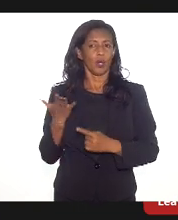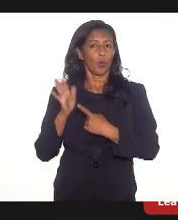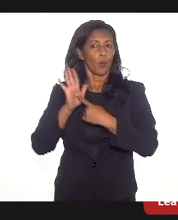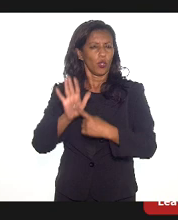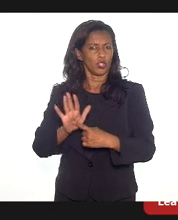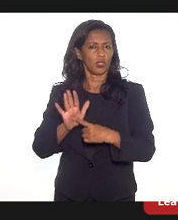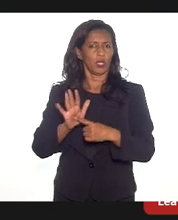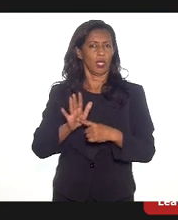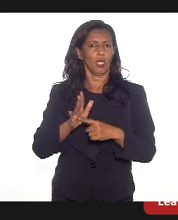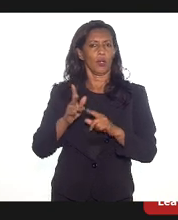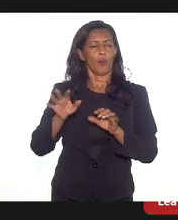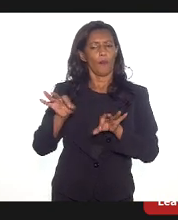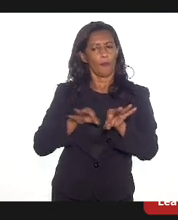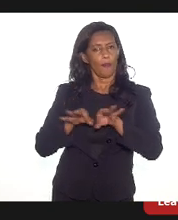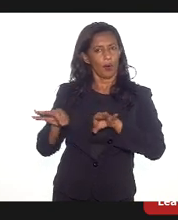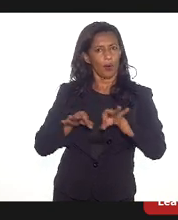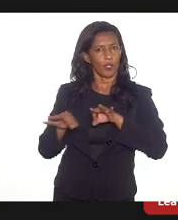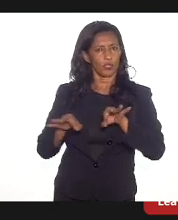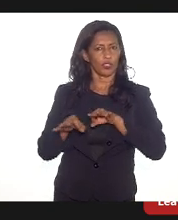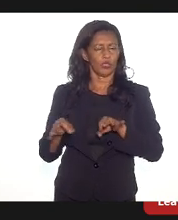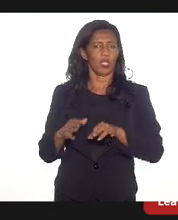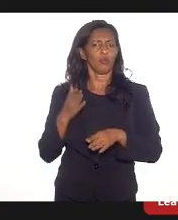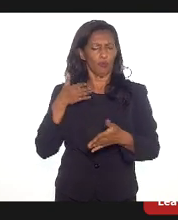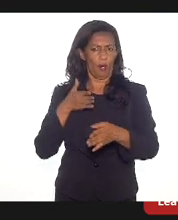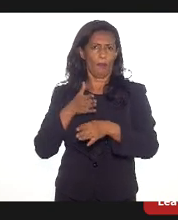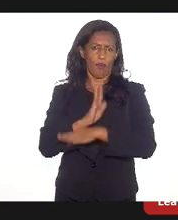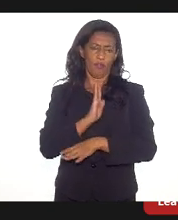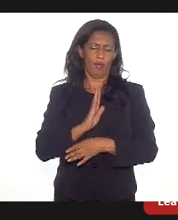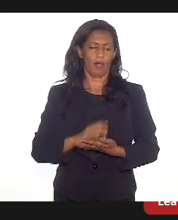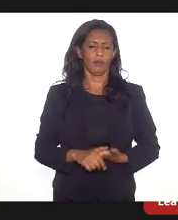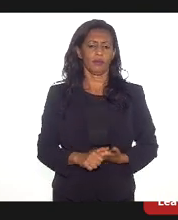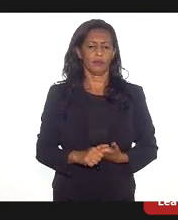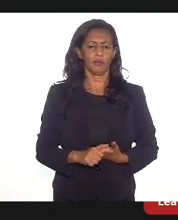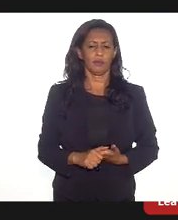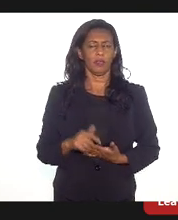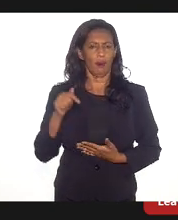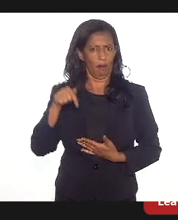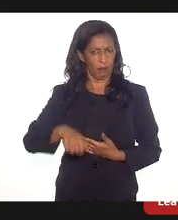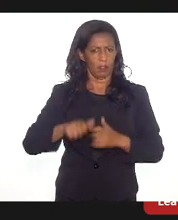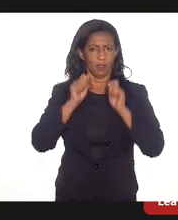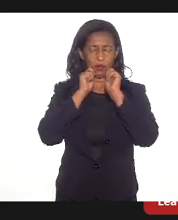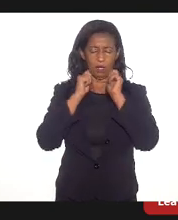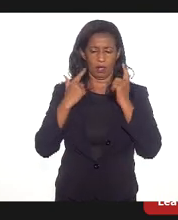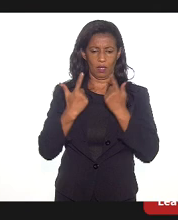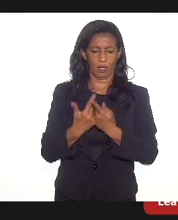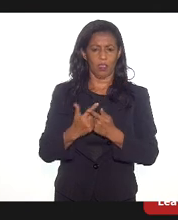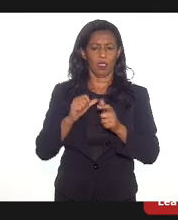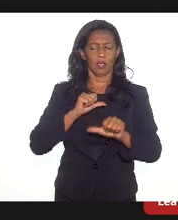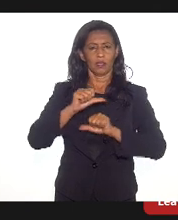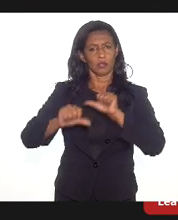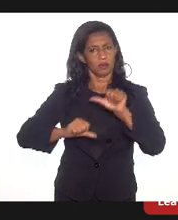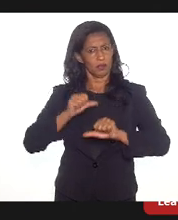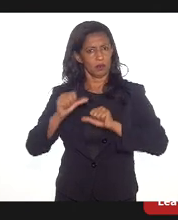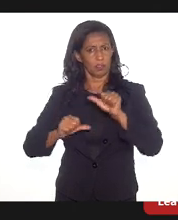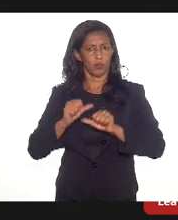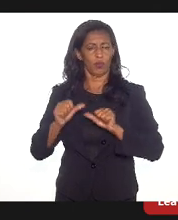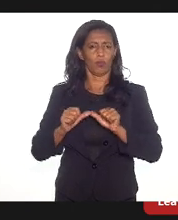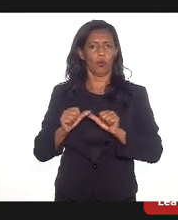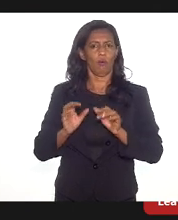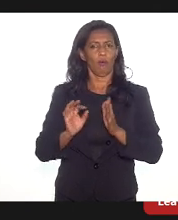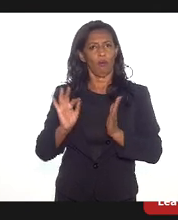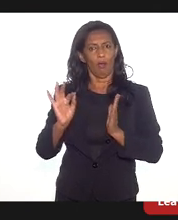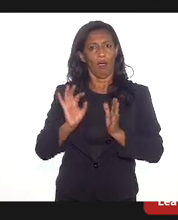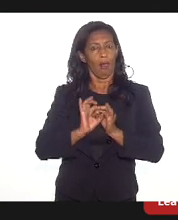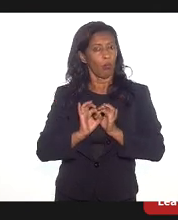reconversão produtiva no Estado, esse projeto foi aprovado aqui na casa, se transformou num projeto autorizativo